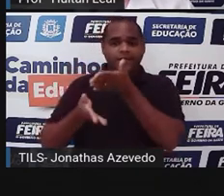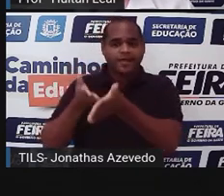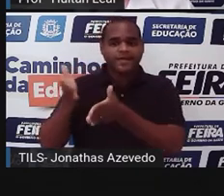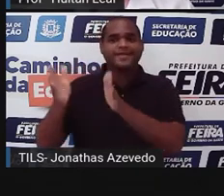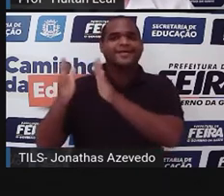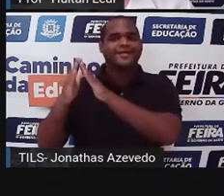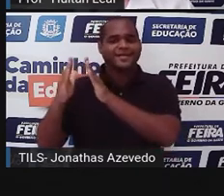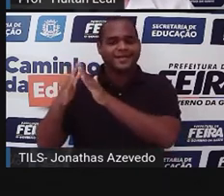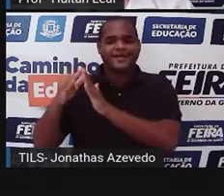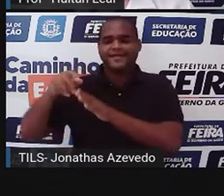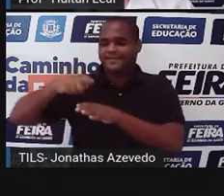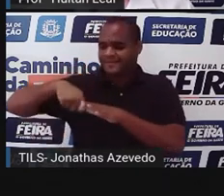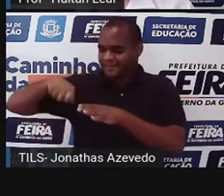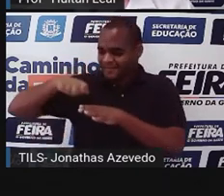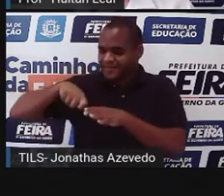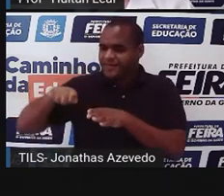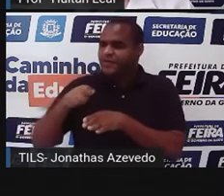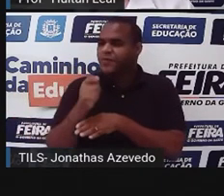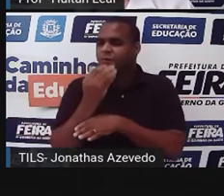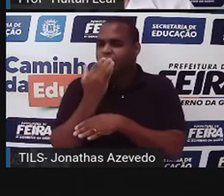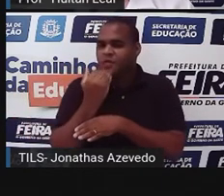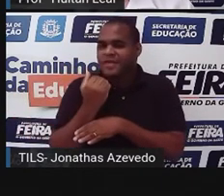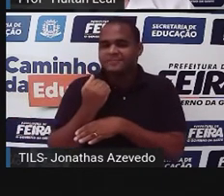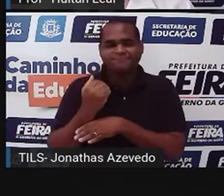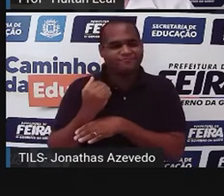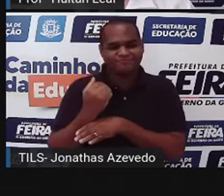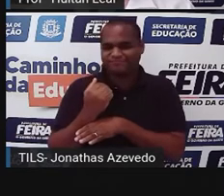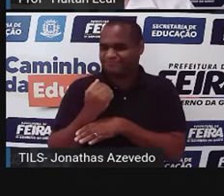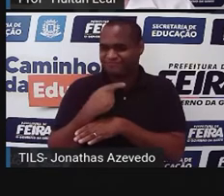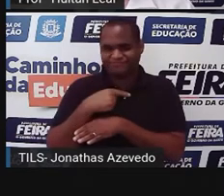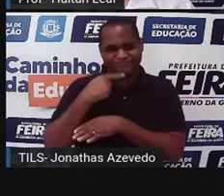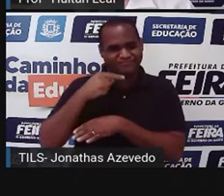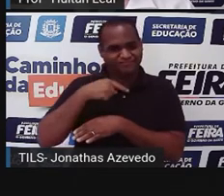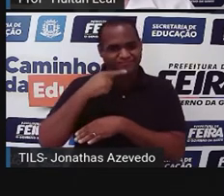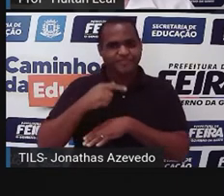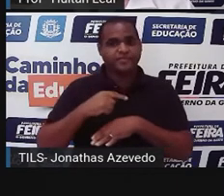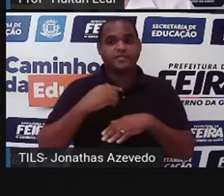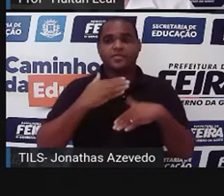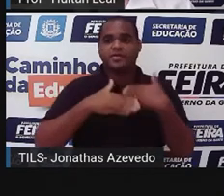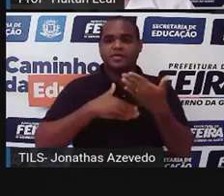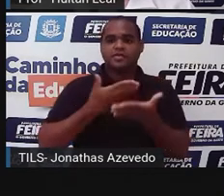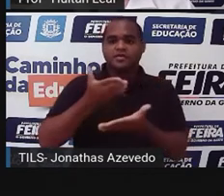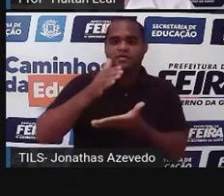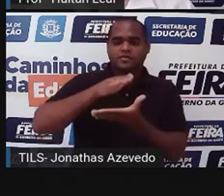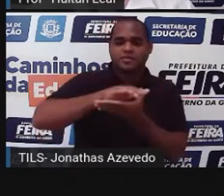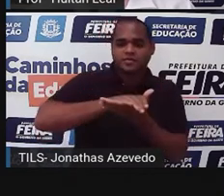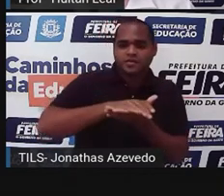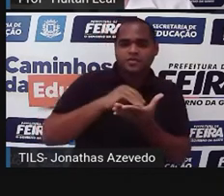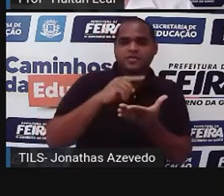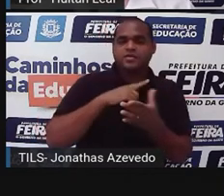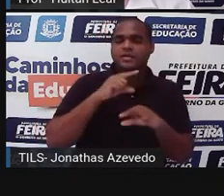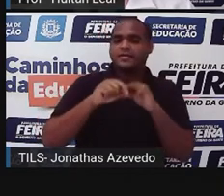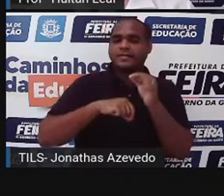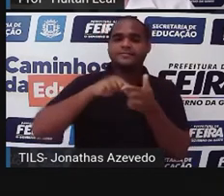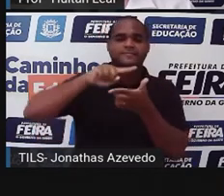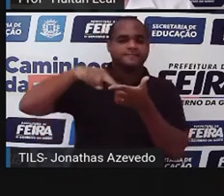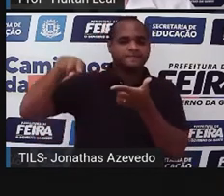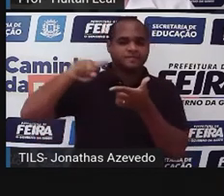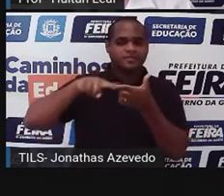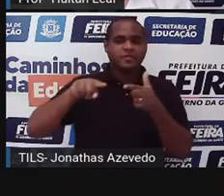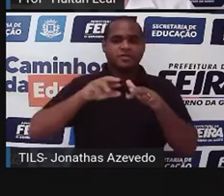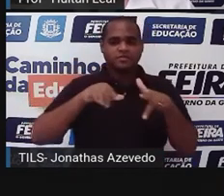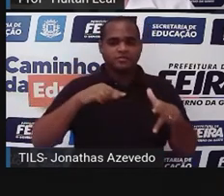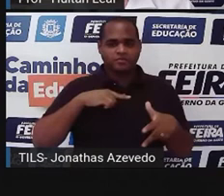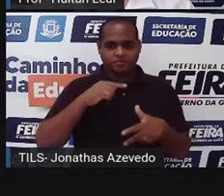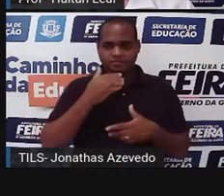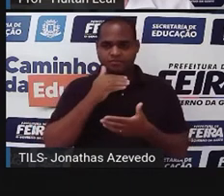casa e preparar pratos saborosos. Quando Maria Angula se casou, começam seus problemas. No